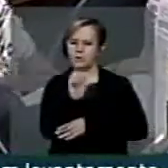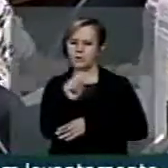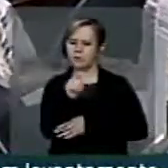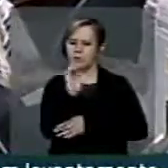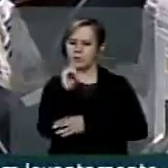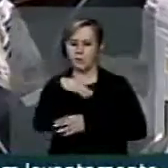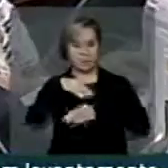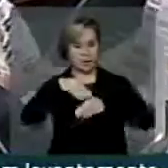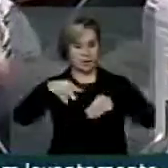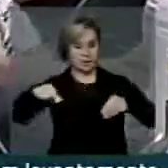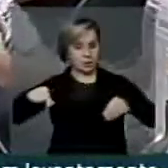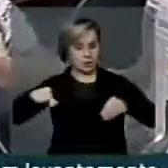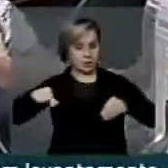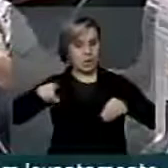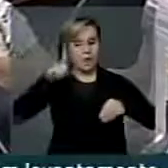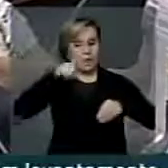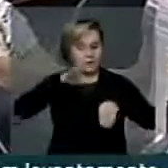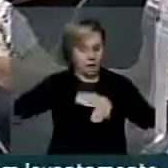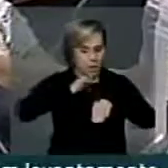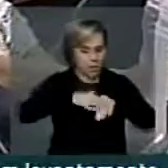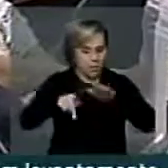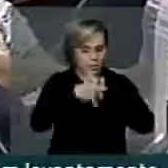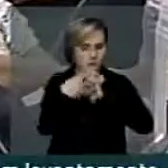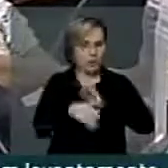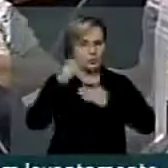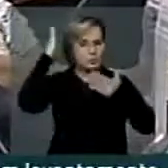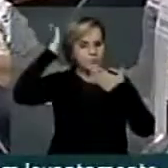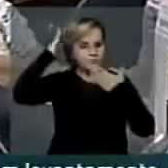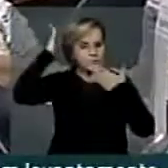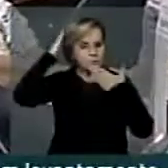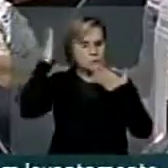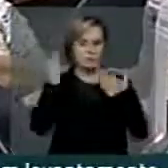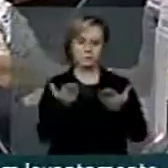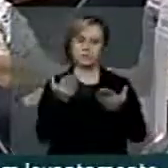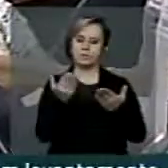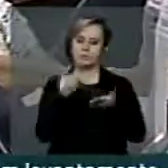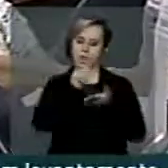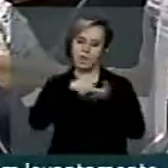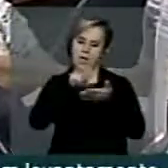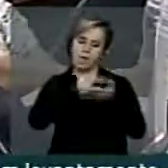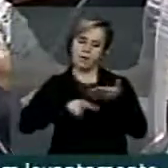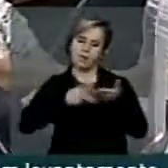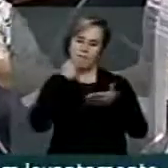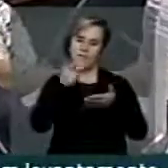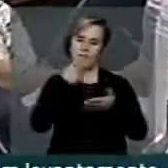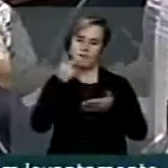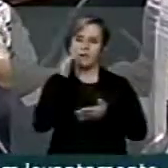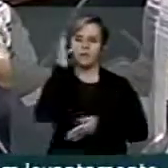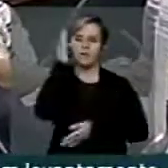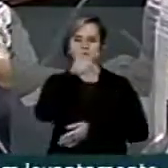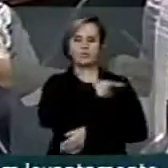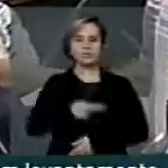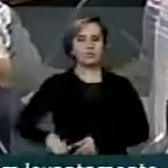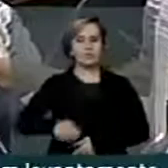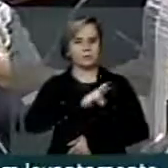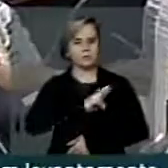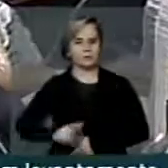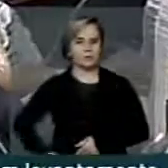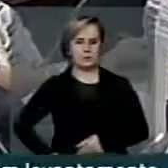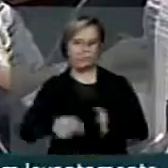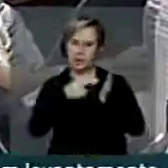pertencente aos indígenas, diz o futuro presidente da República. O relatório tem